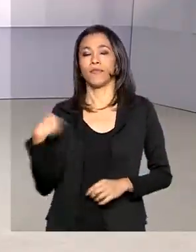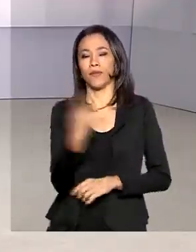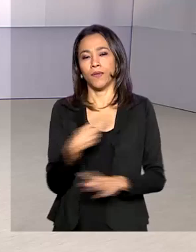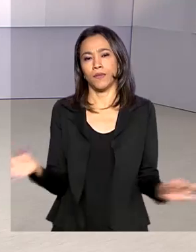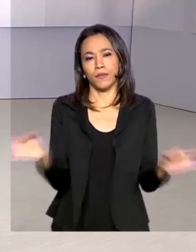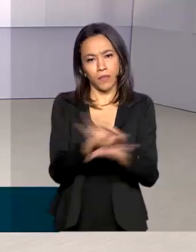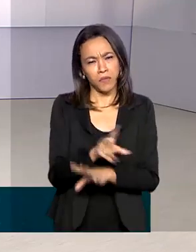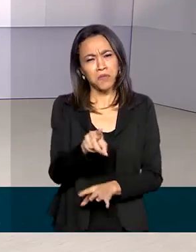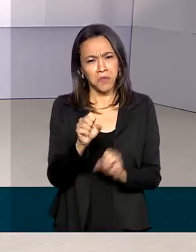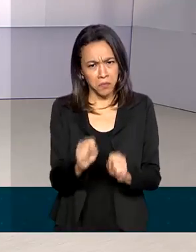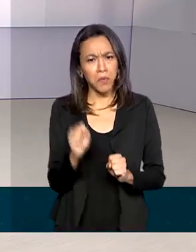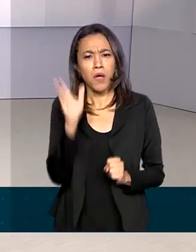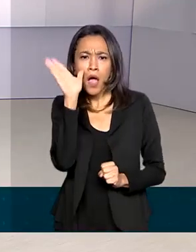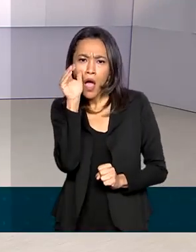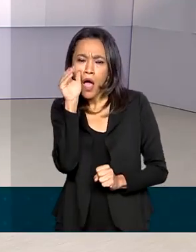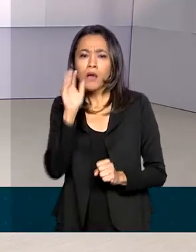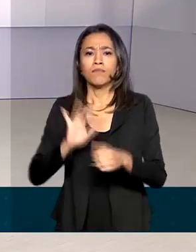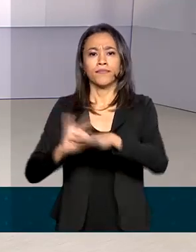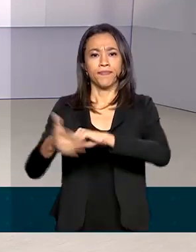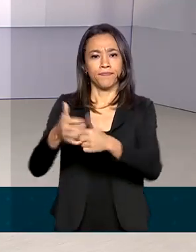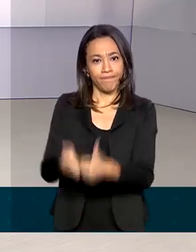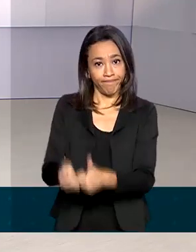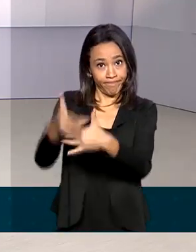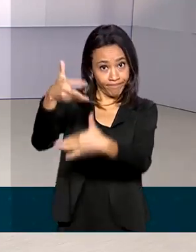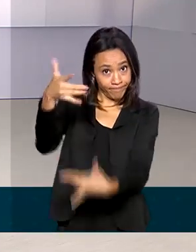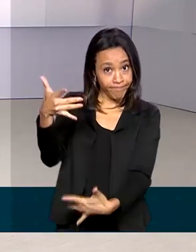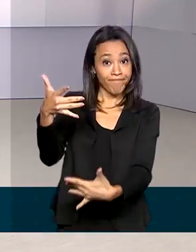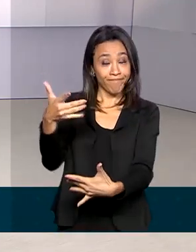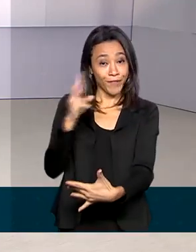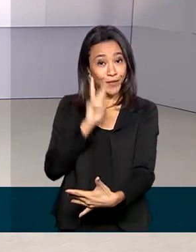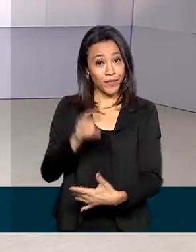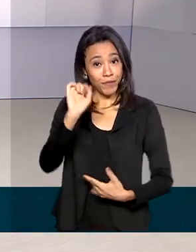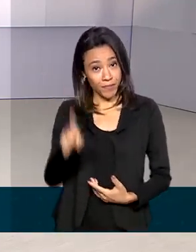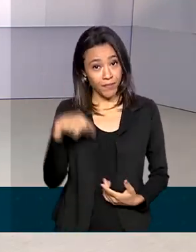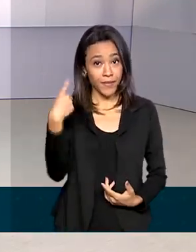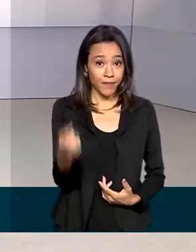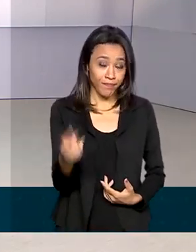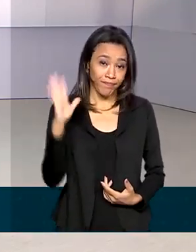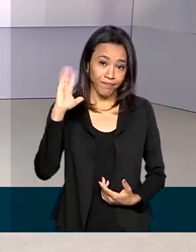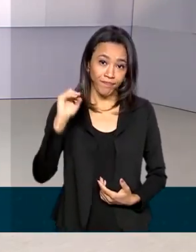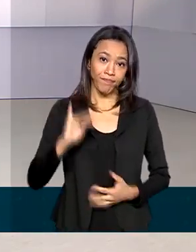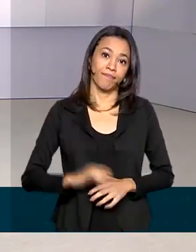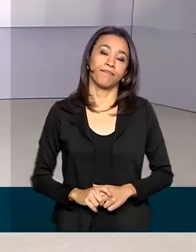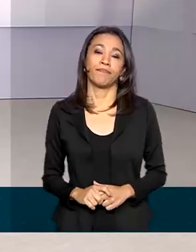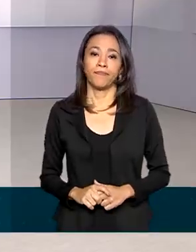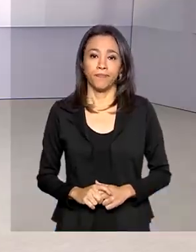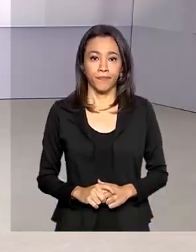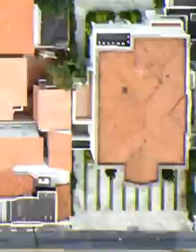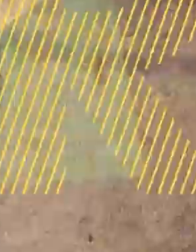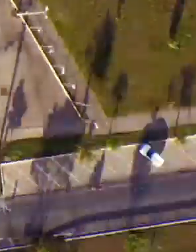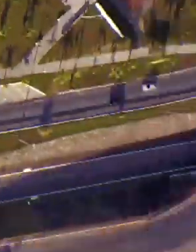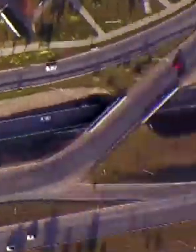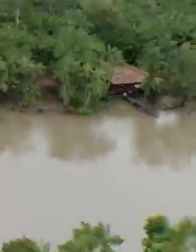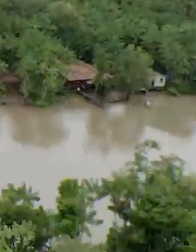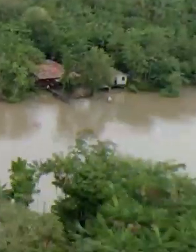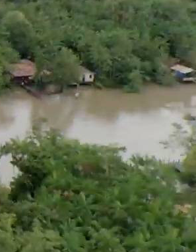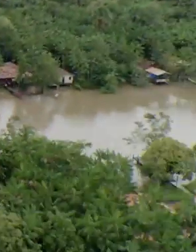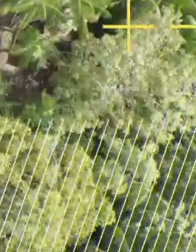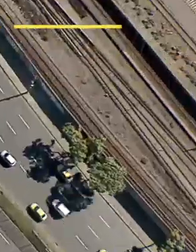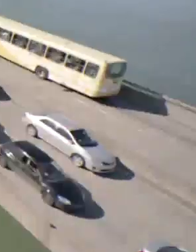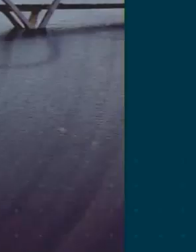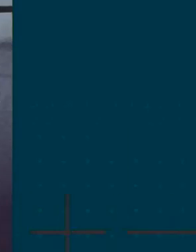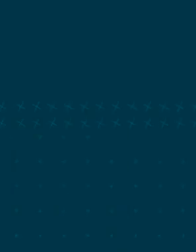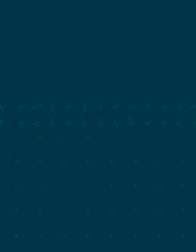fica por aqui. Você pode nos acompanhar também pelas redes sociais. Nos vemos na próxima edição. Até lá! Transcrição